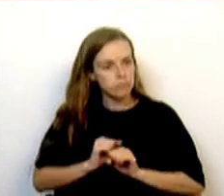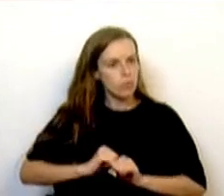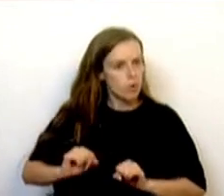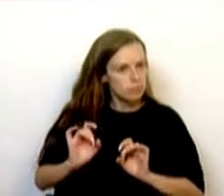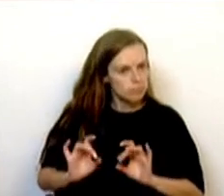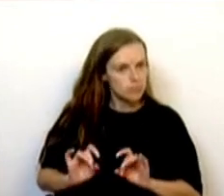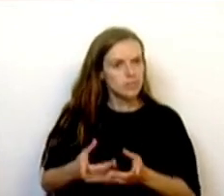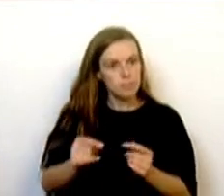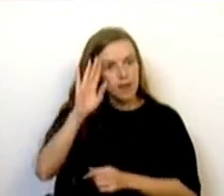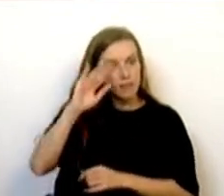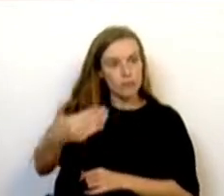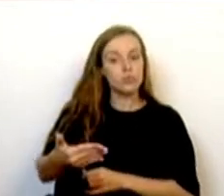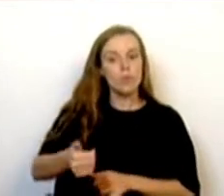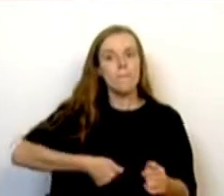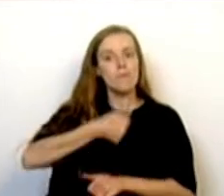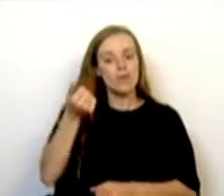ter um futuro melhor. Muito obrigada.